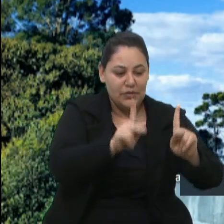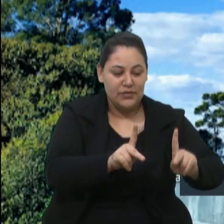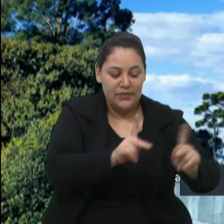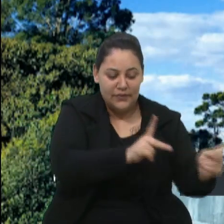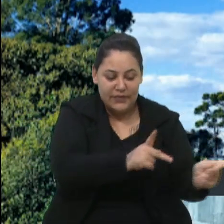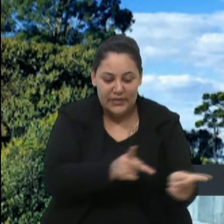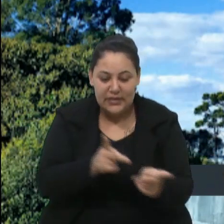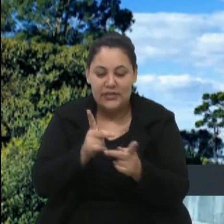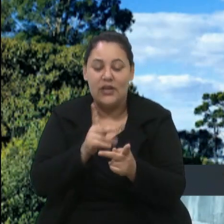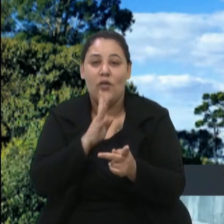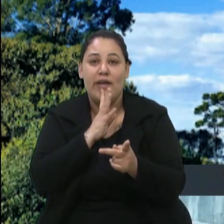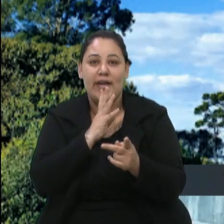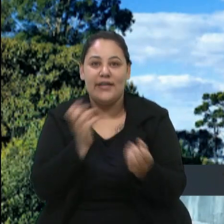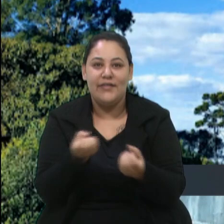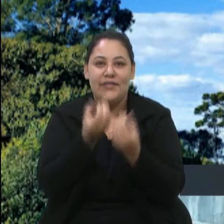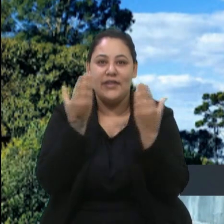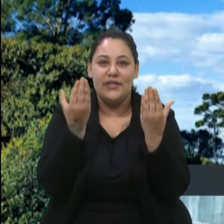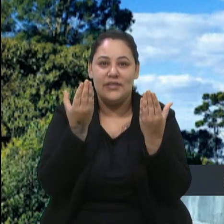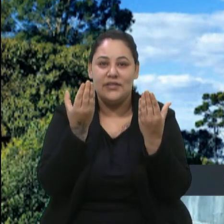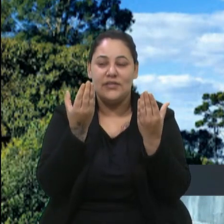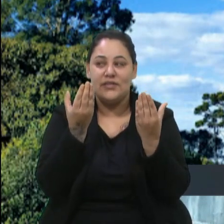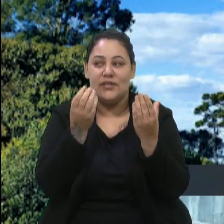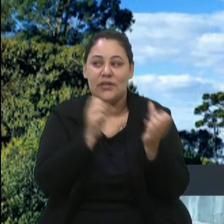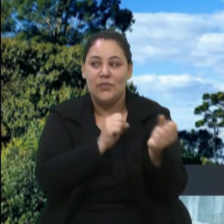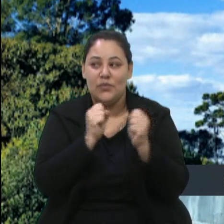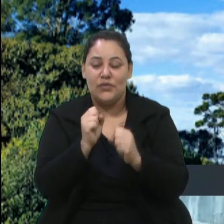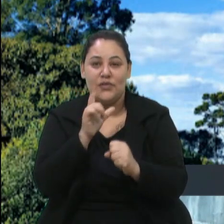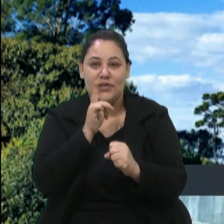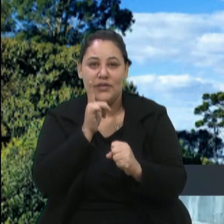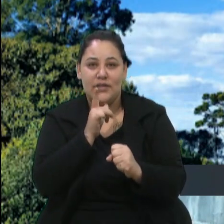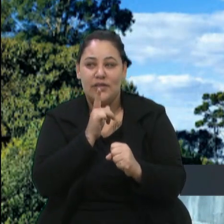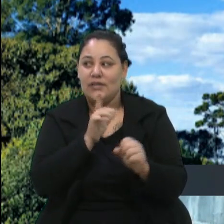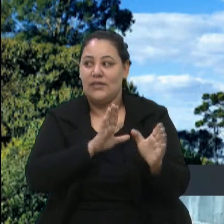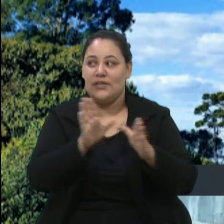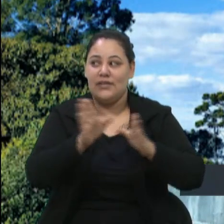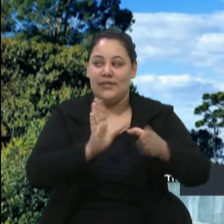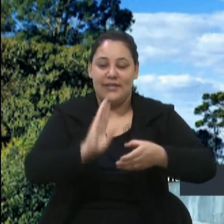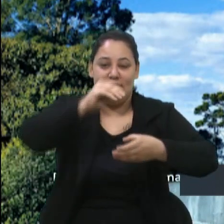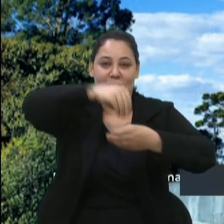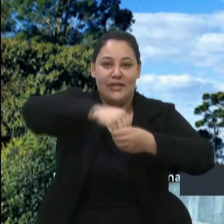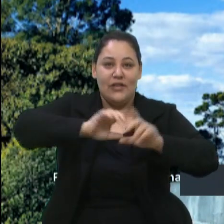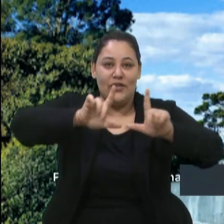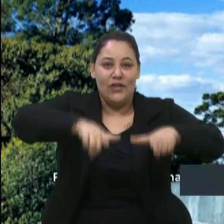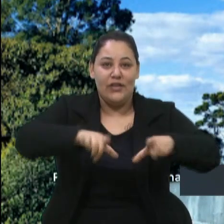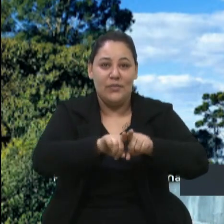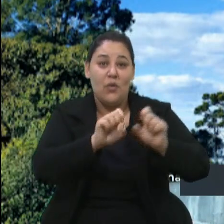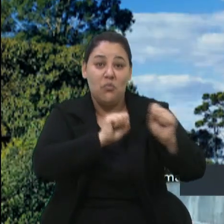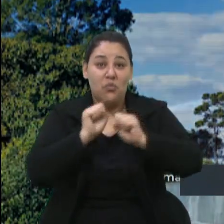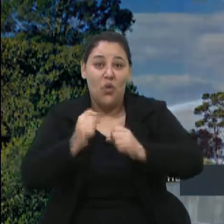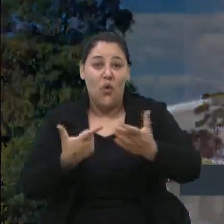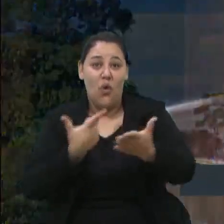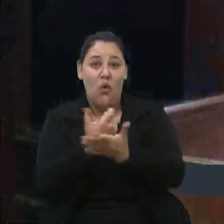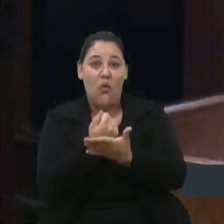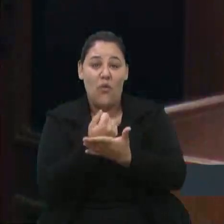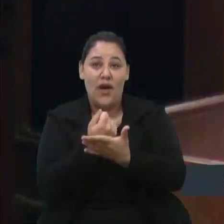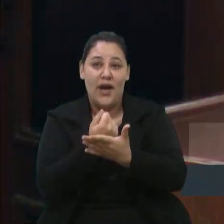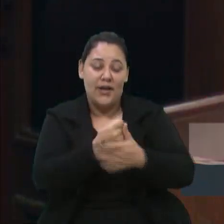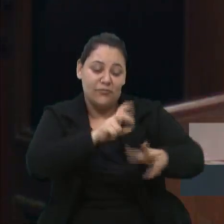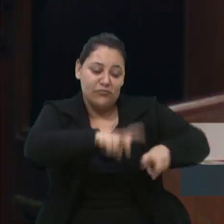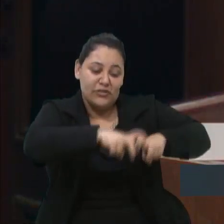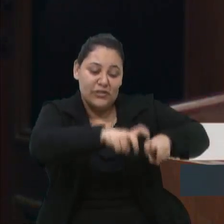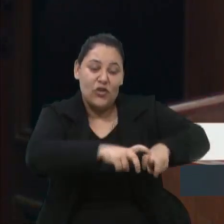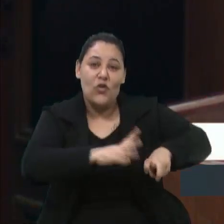lá no evento, na Festa da Uva, dentro do parque, poderá comprar e ir para o interior conhecer